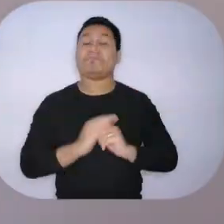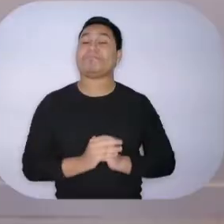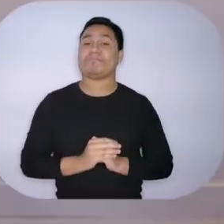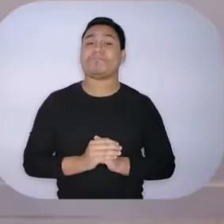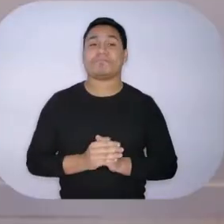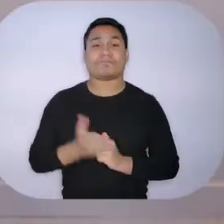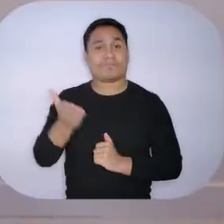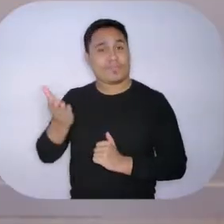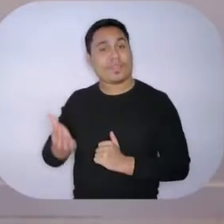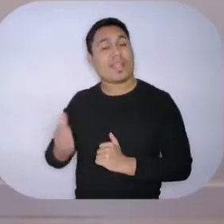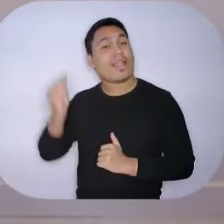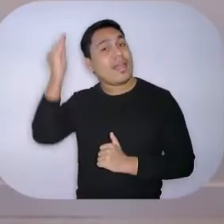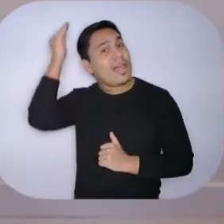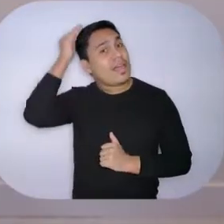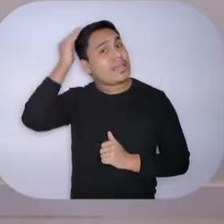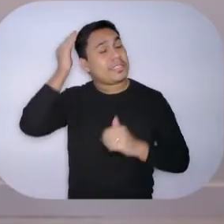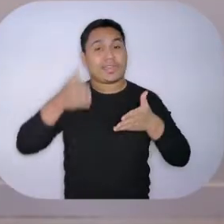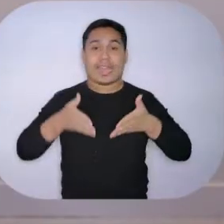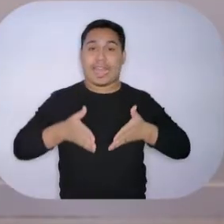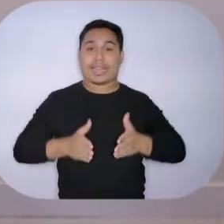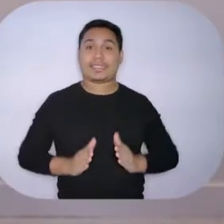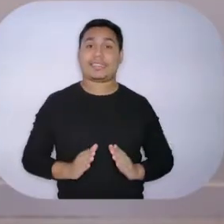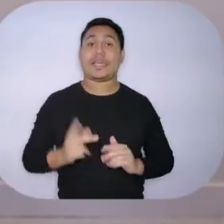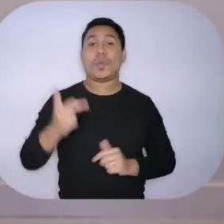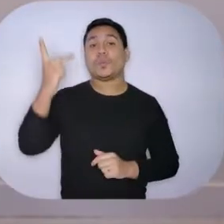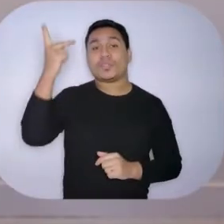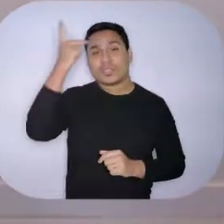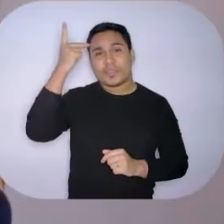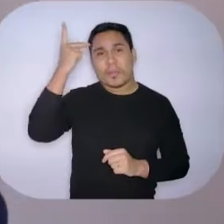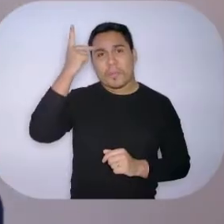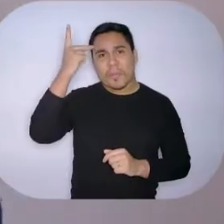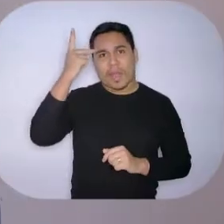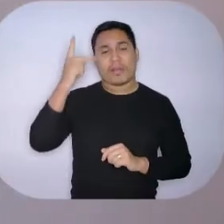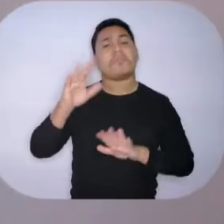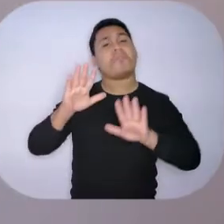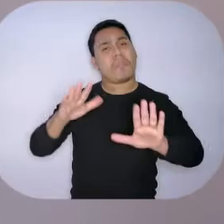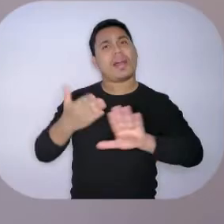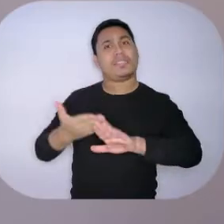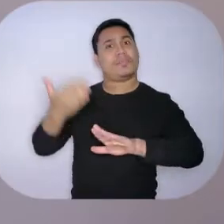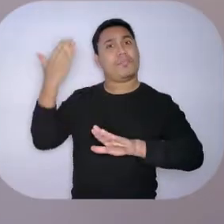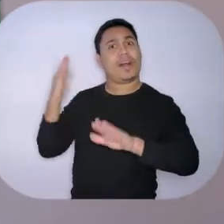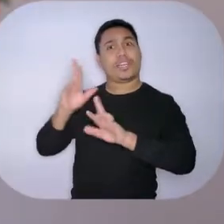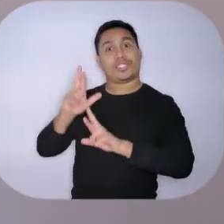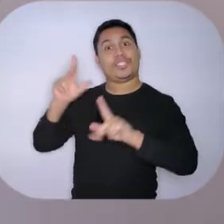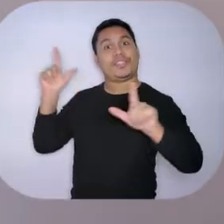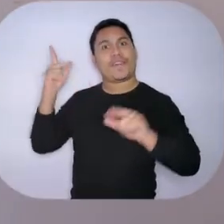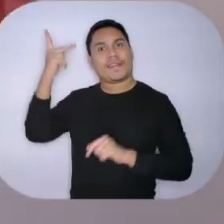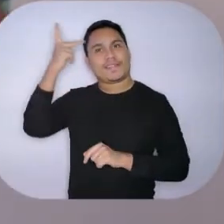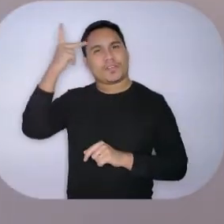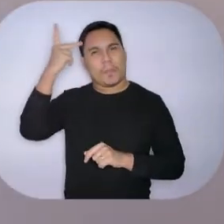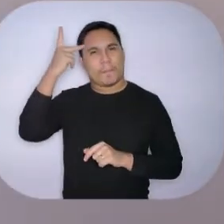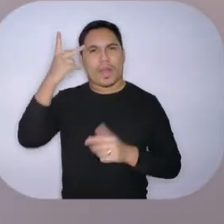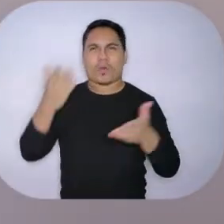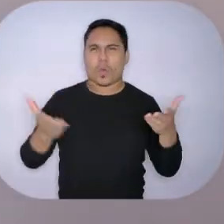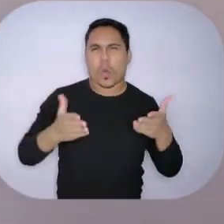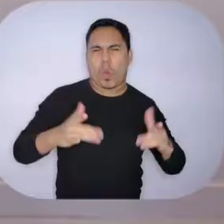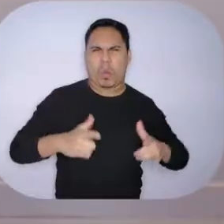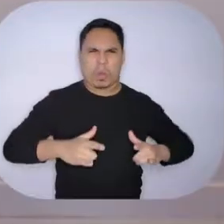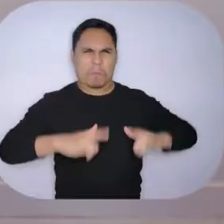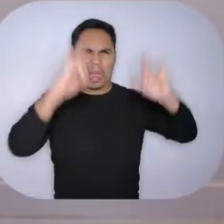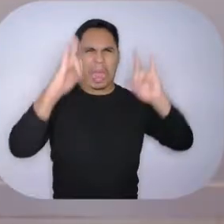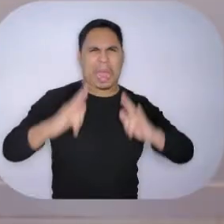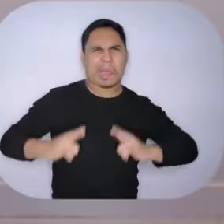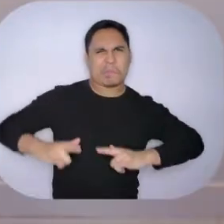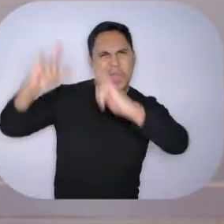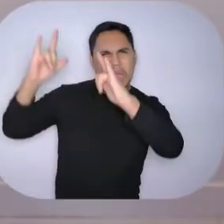Anitta nasceu em São Paulo. Mas uma São Paulo diferente dessa São Paulo de hoje, cheia de prédios, de carros, de